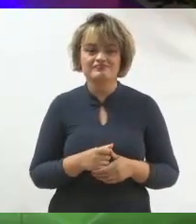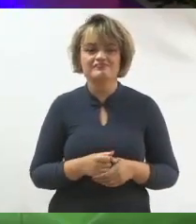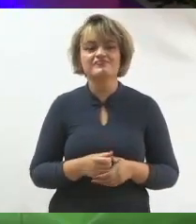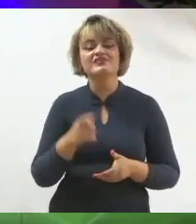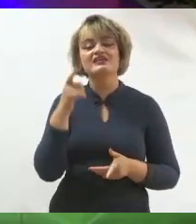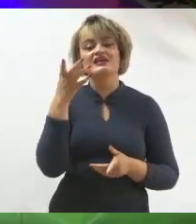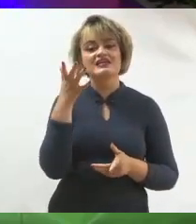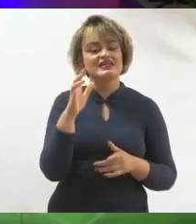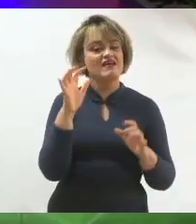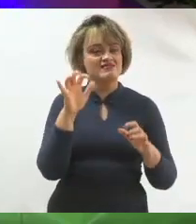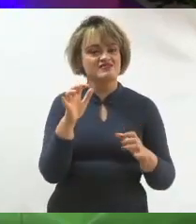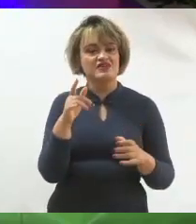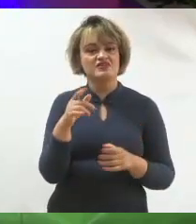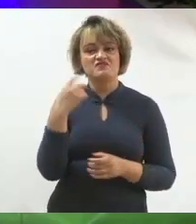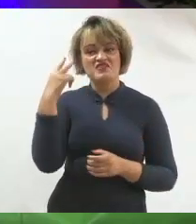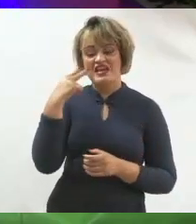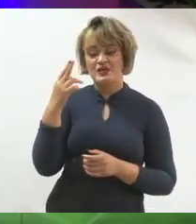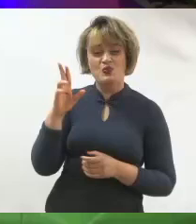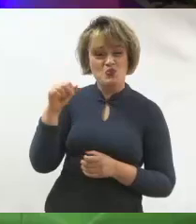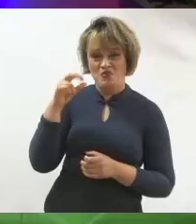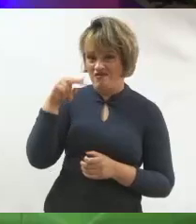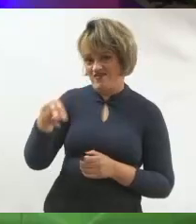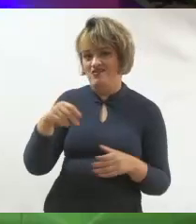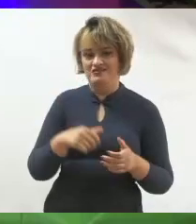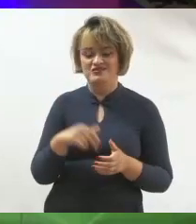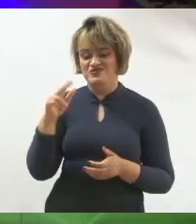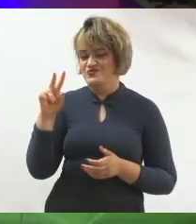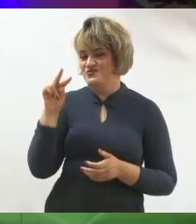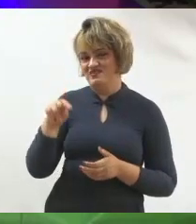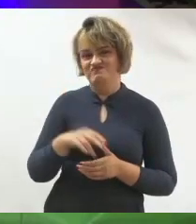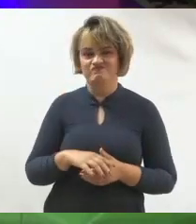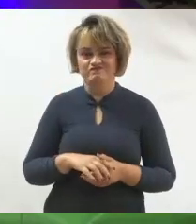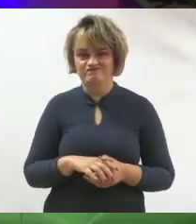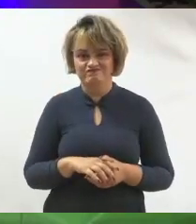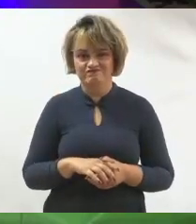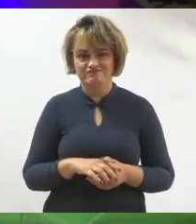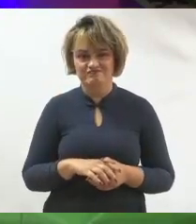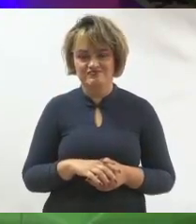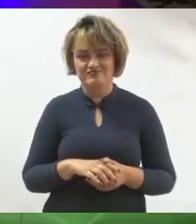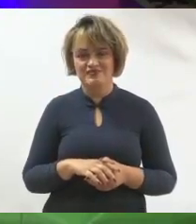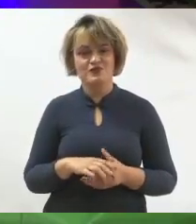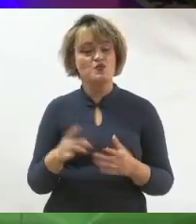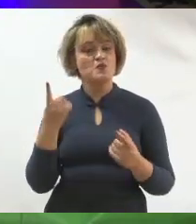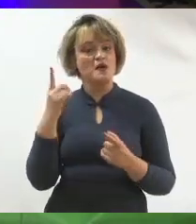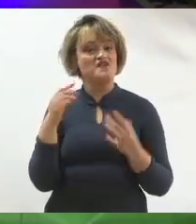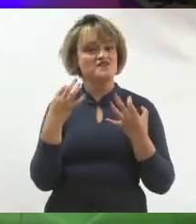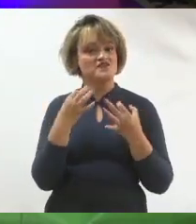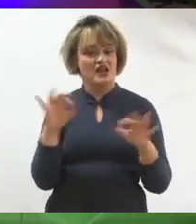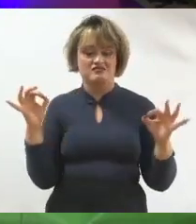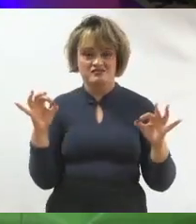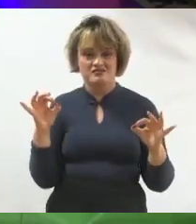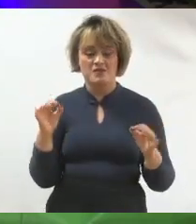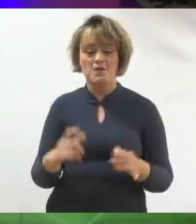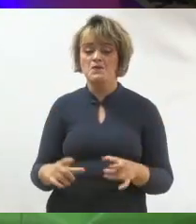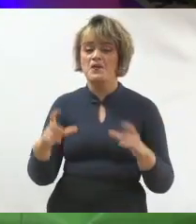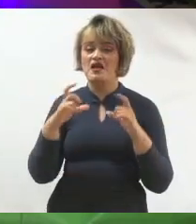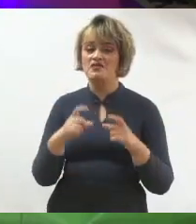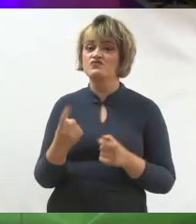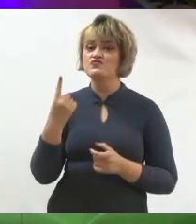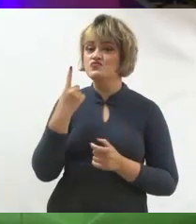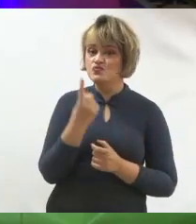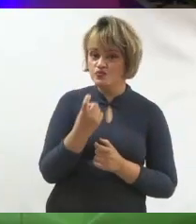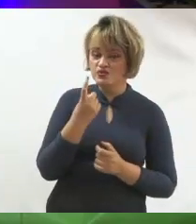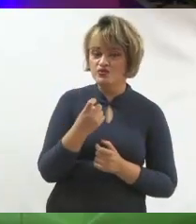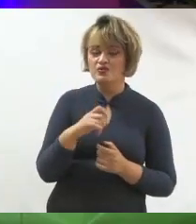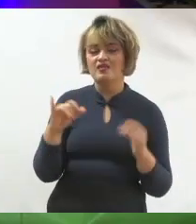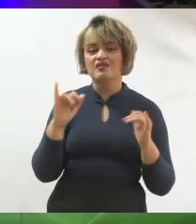de que ninguém nunca foi ali. Ou seja, o bairro não tem um representante. numa frase, num parágrafozinho, ela já deu